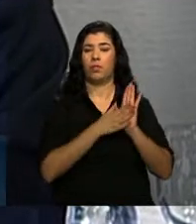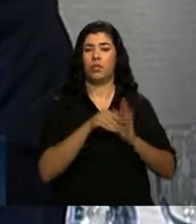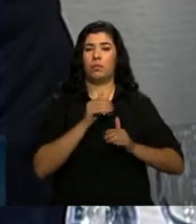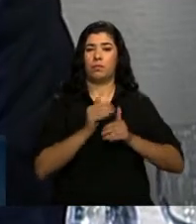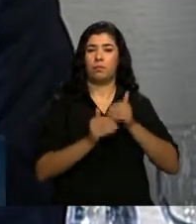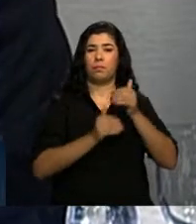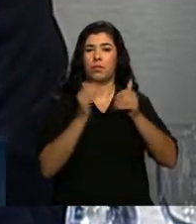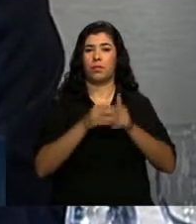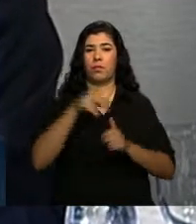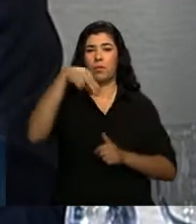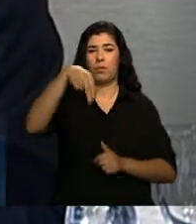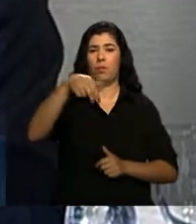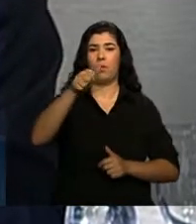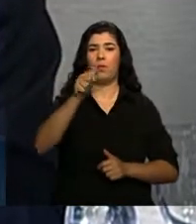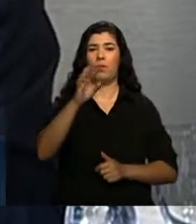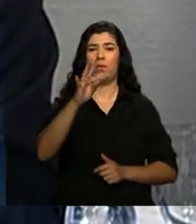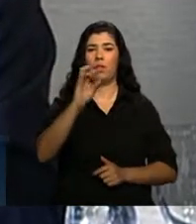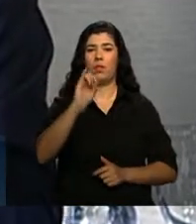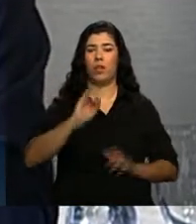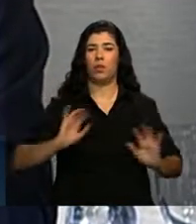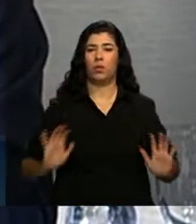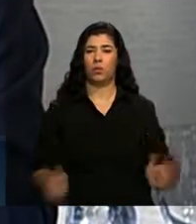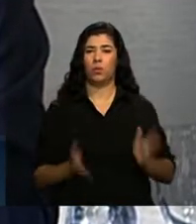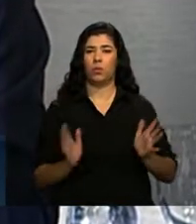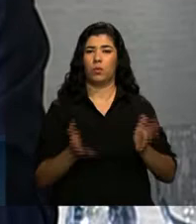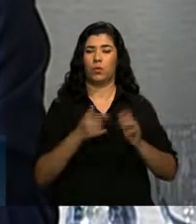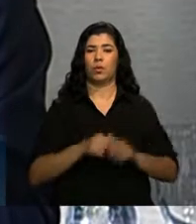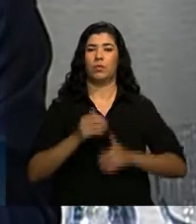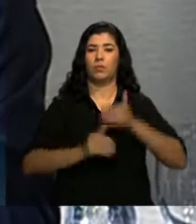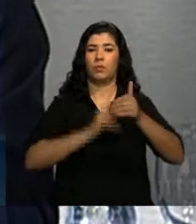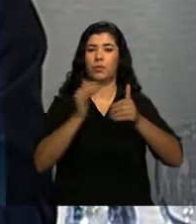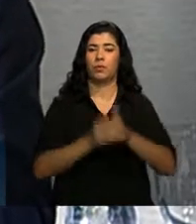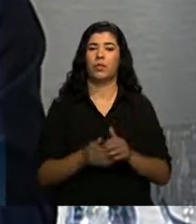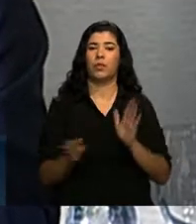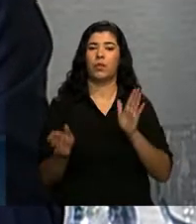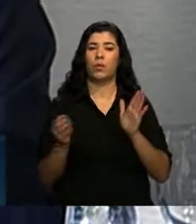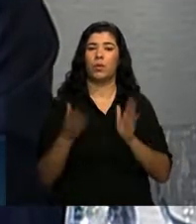do NAT nacional, com estímulo ao desenvolvimento desse produto.